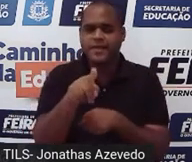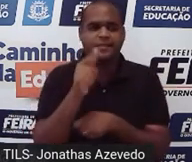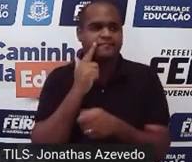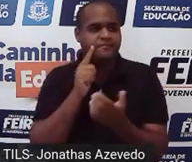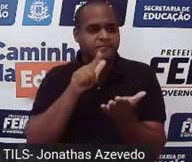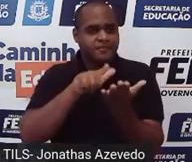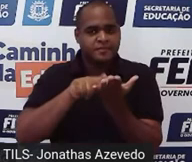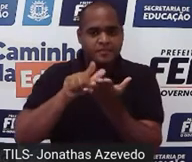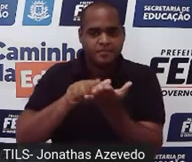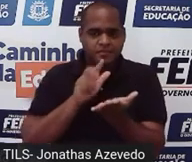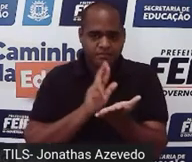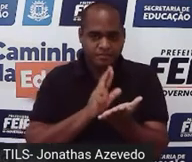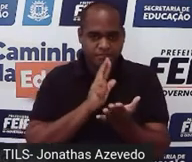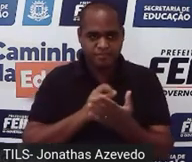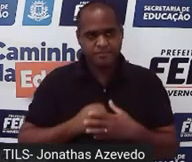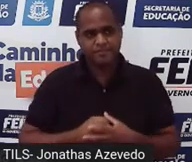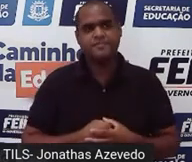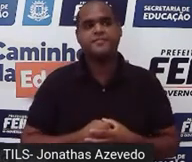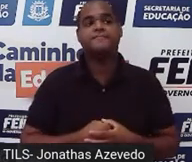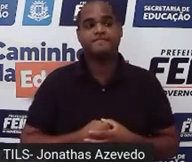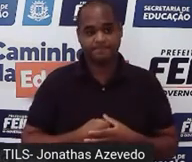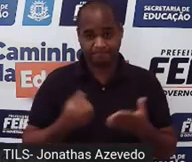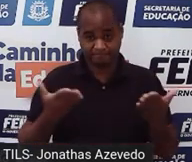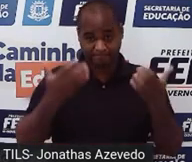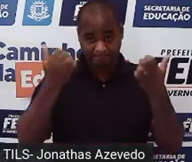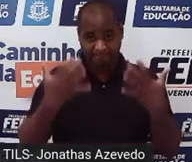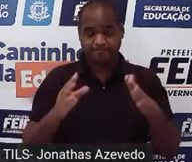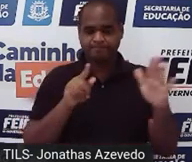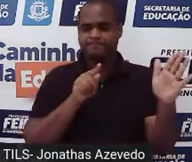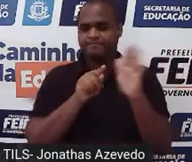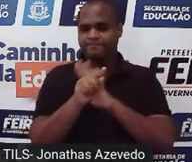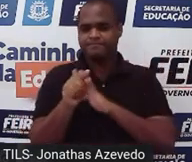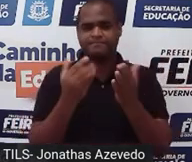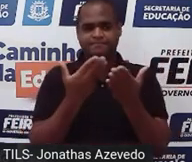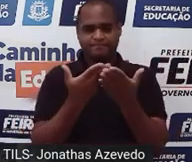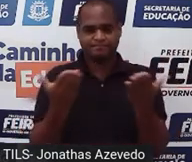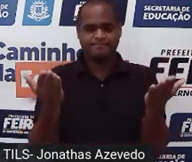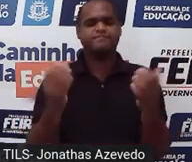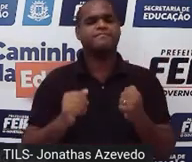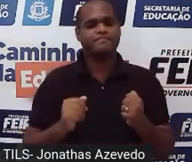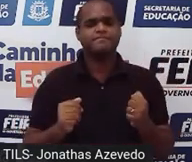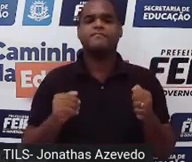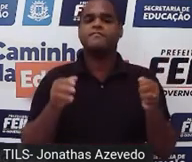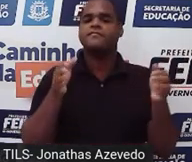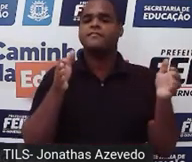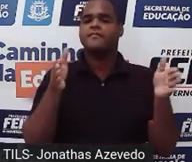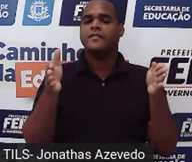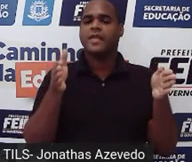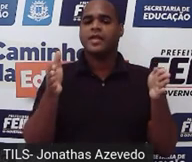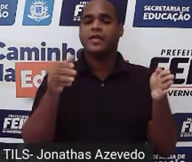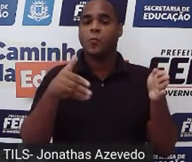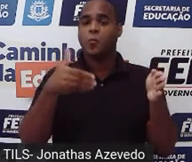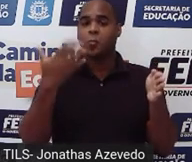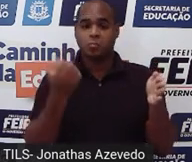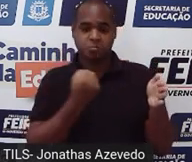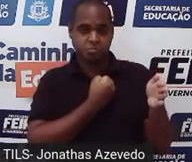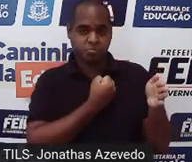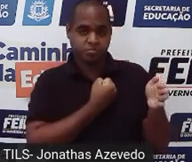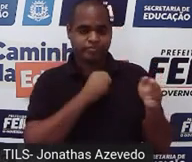rascunho. E aí eu tenho uma pergunta, olha só. Entre quais números